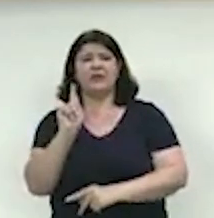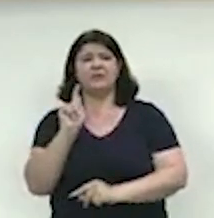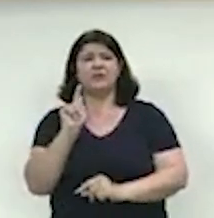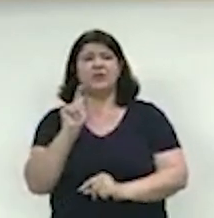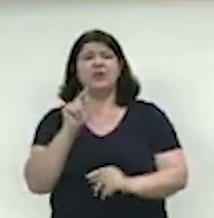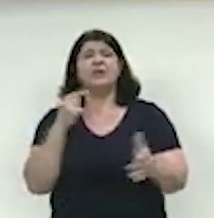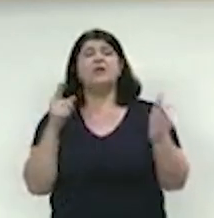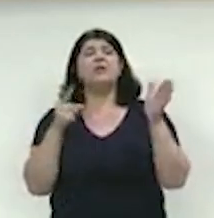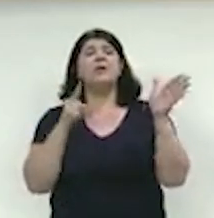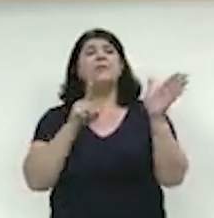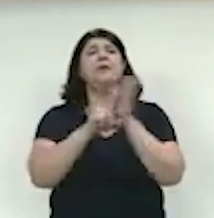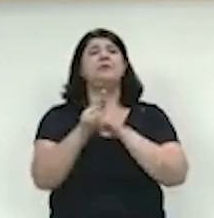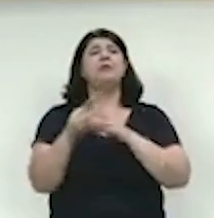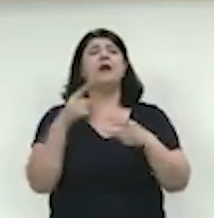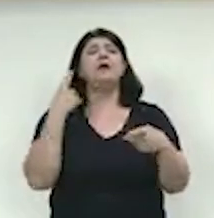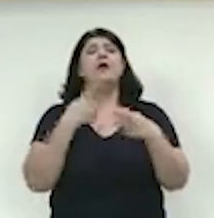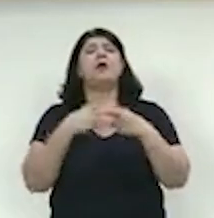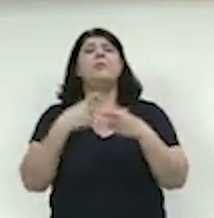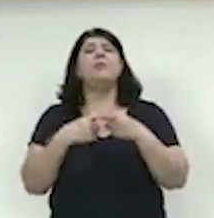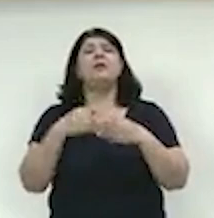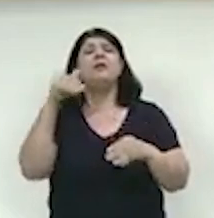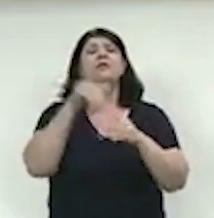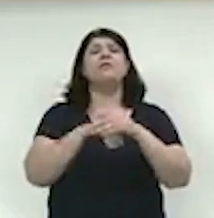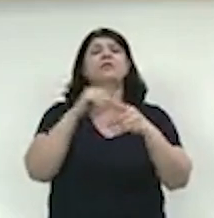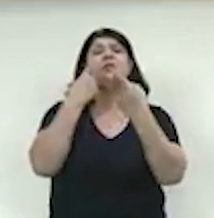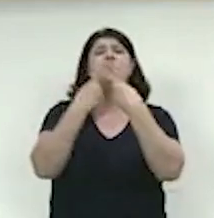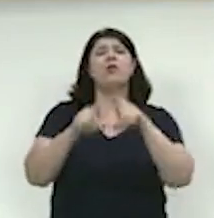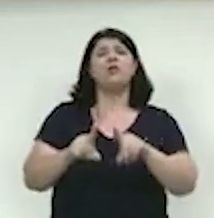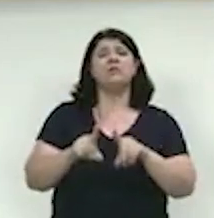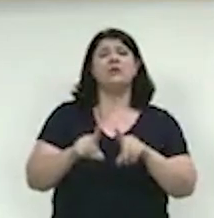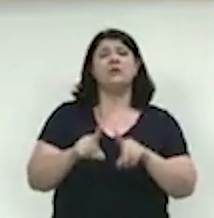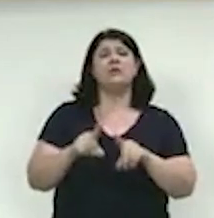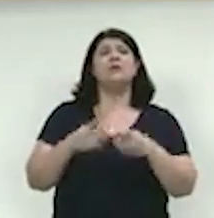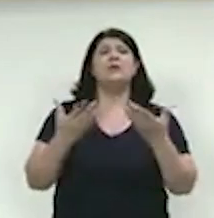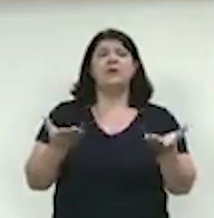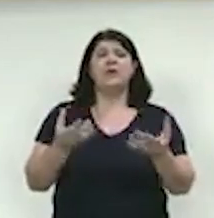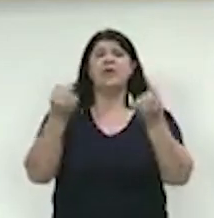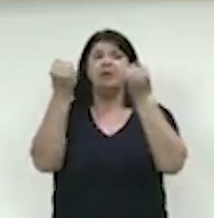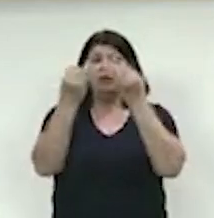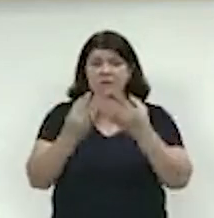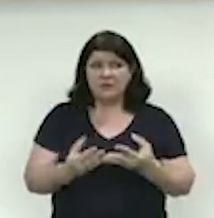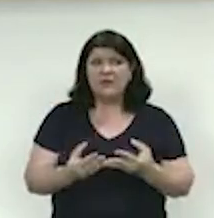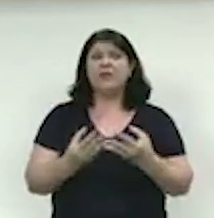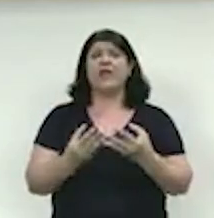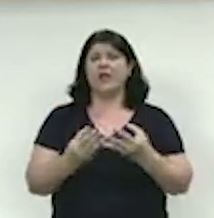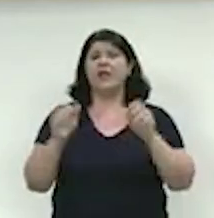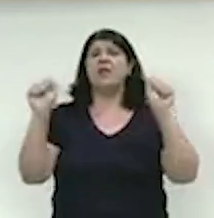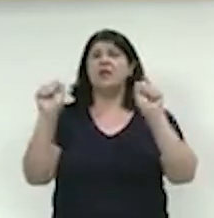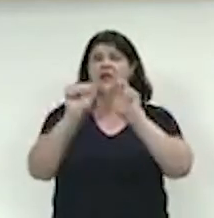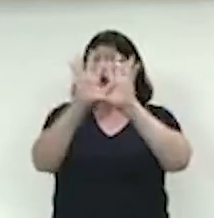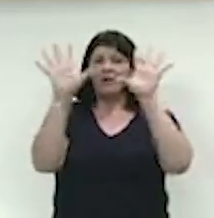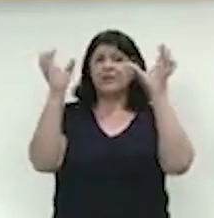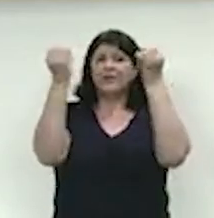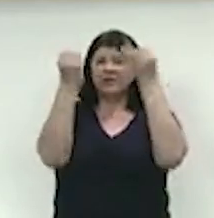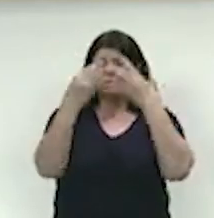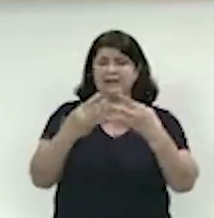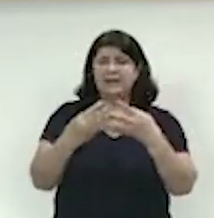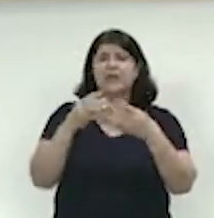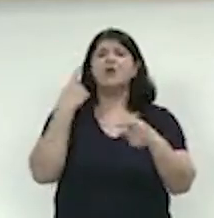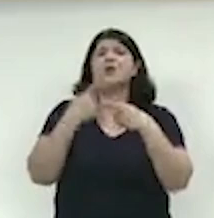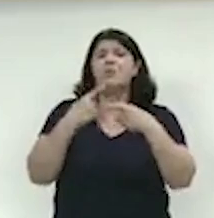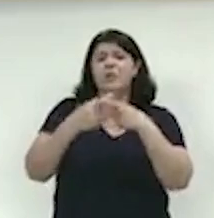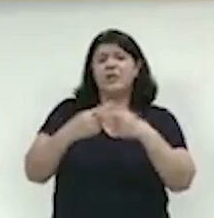eram os motivos de eu ter votado contra esse projeto de lei, e eu disse muito claramente quais eram os